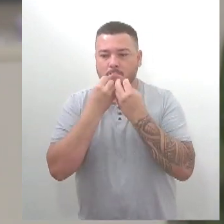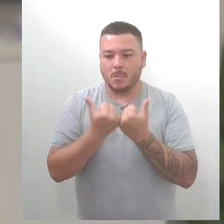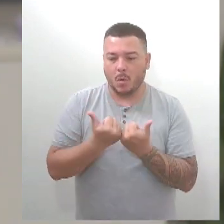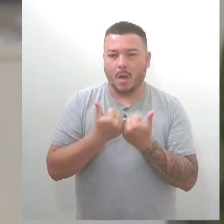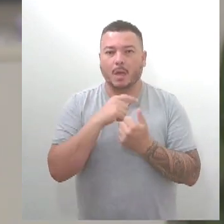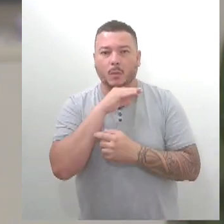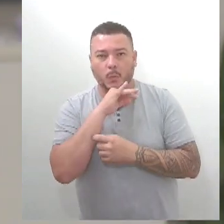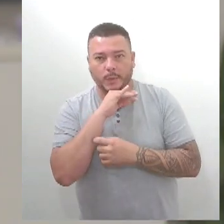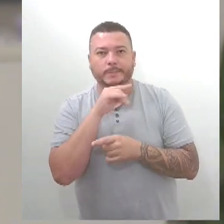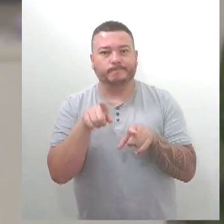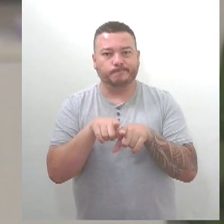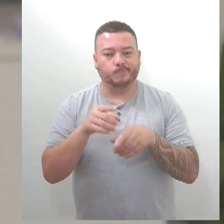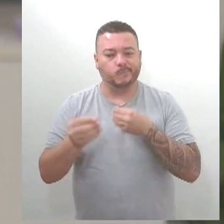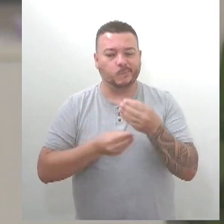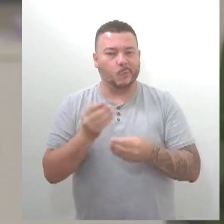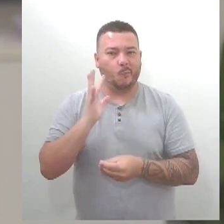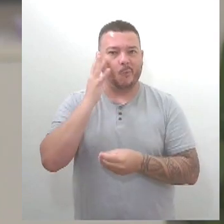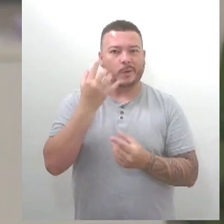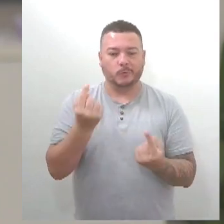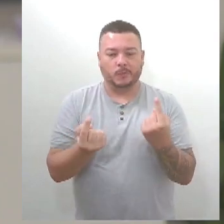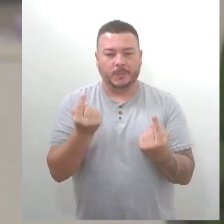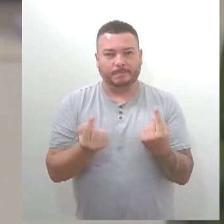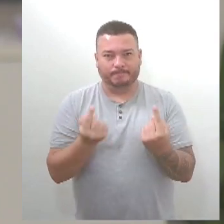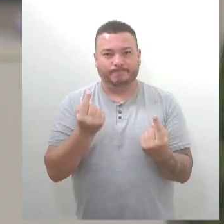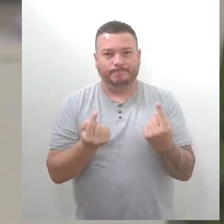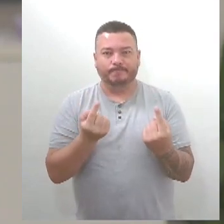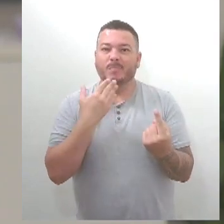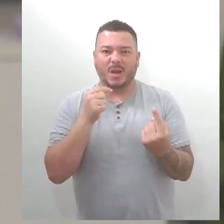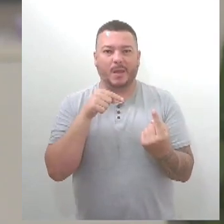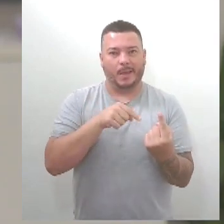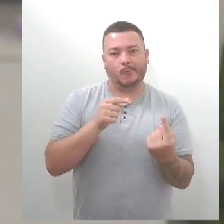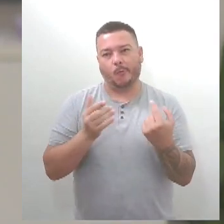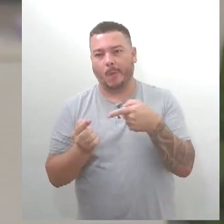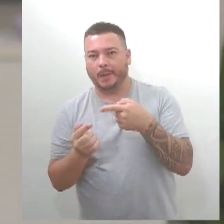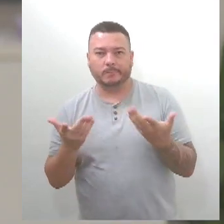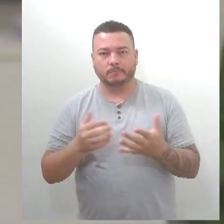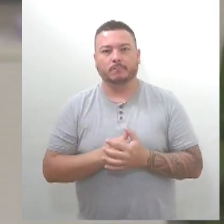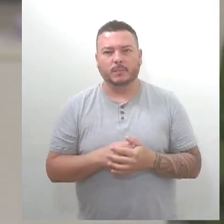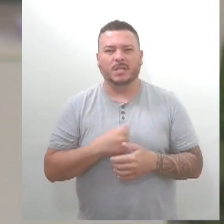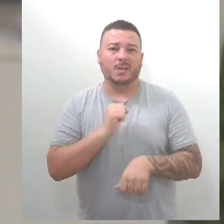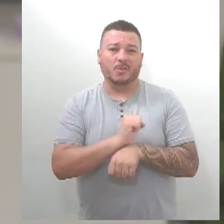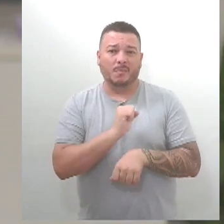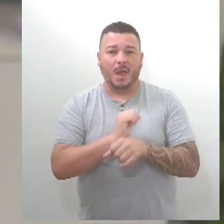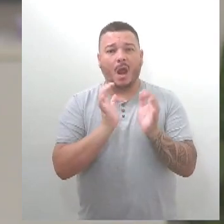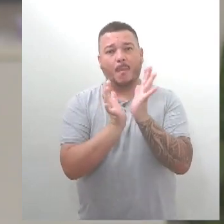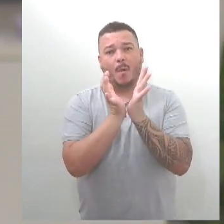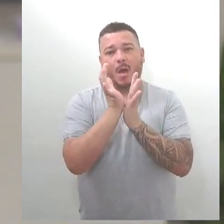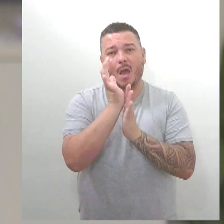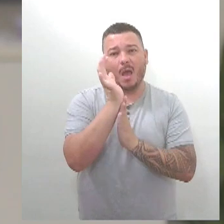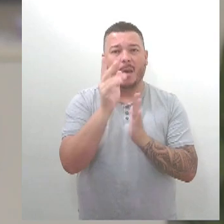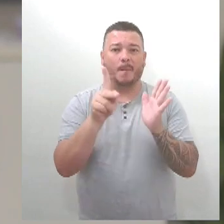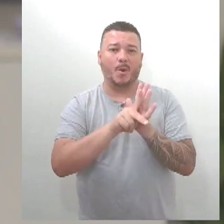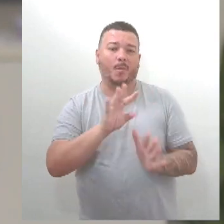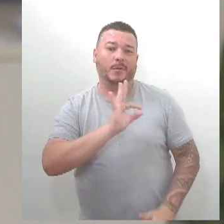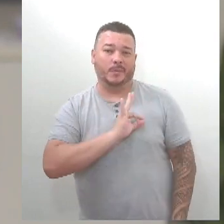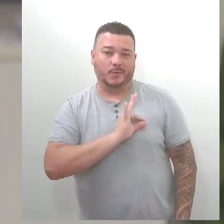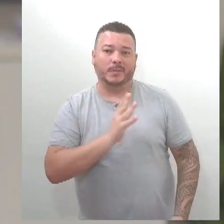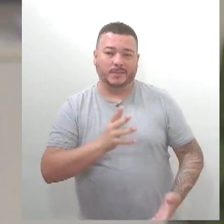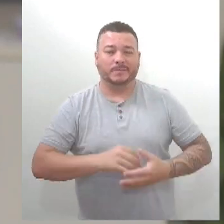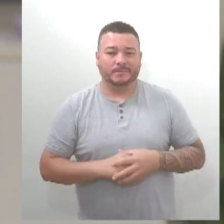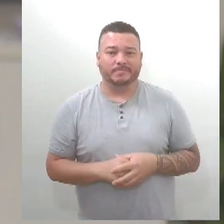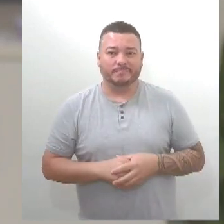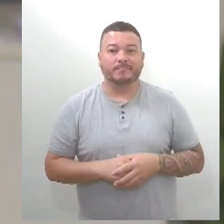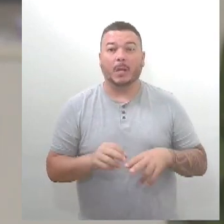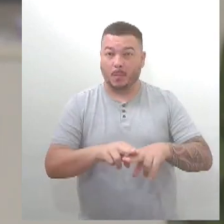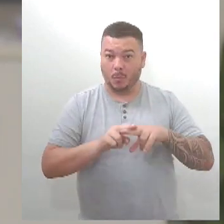posta por elas mesmas, sem precisar esperar toda a burocratização que um procedimento exige. Então, na própria delegacia, nós temos